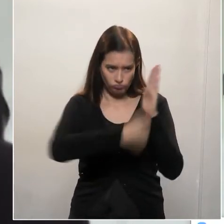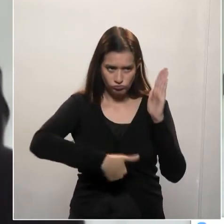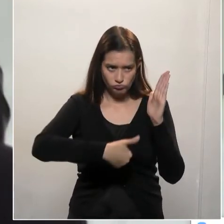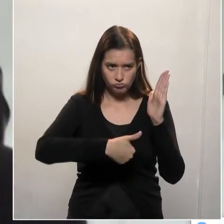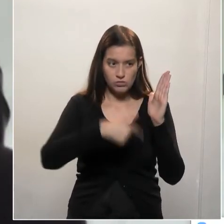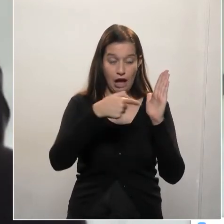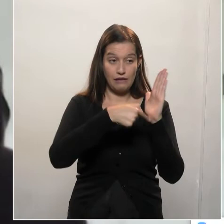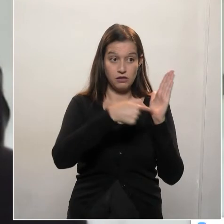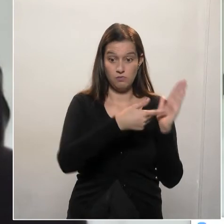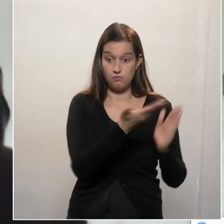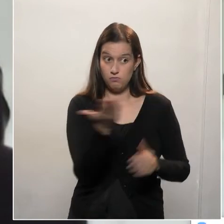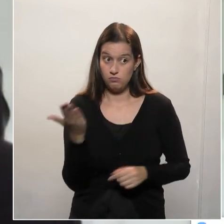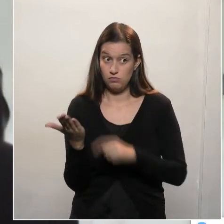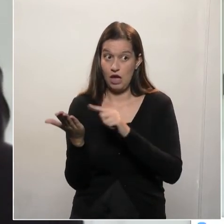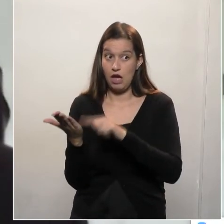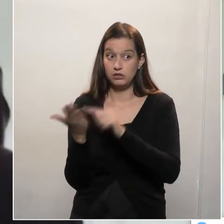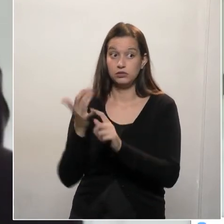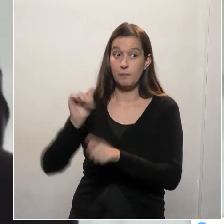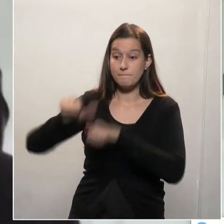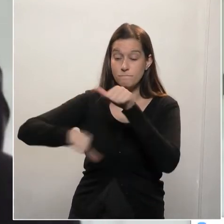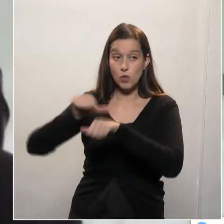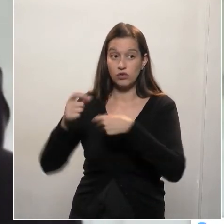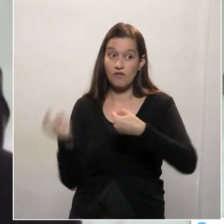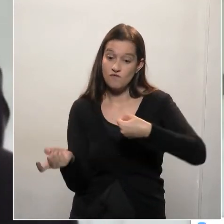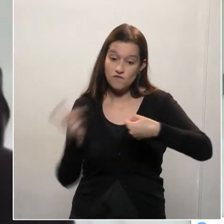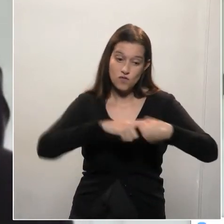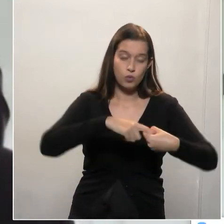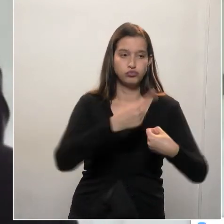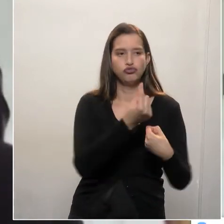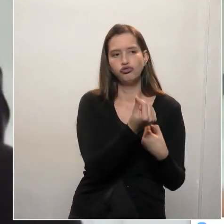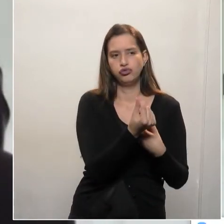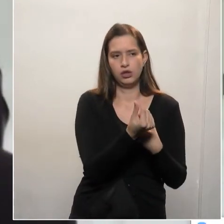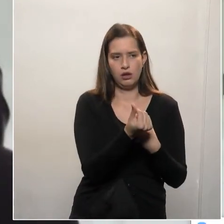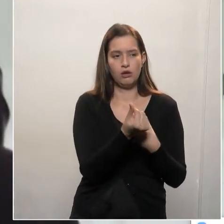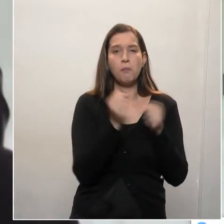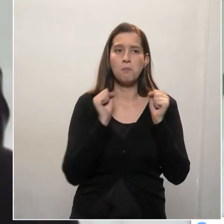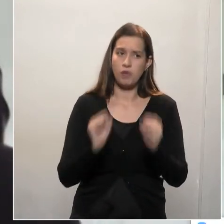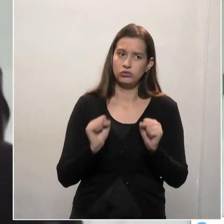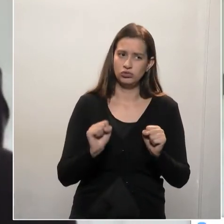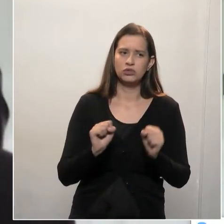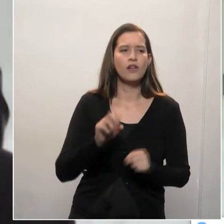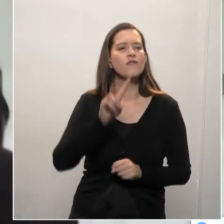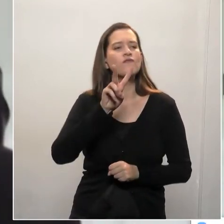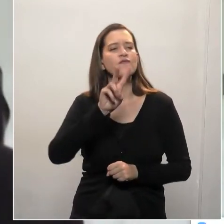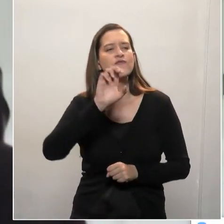ele arruma a sigla que quiser. Uma verba idenizatória. Crie.